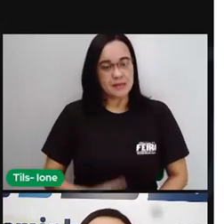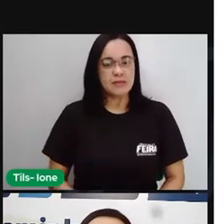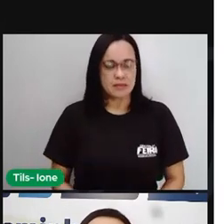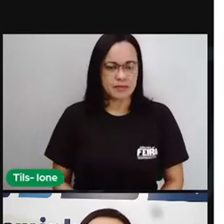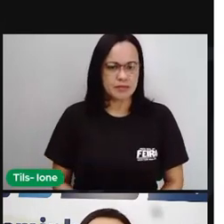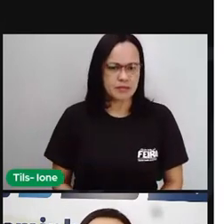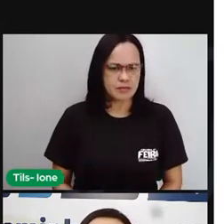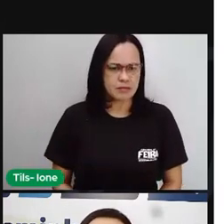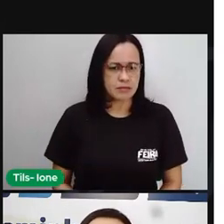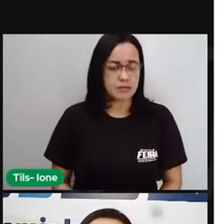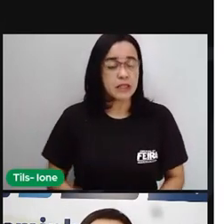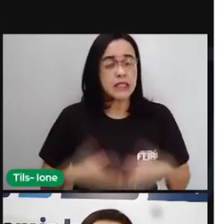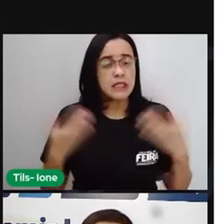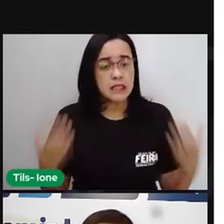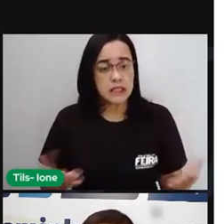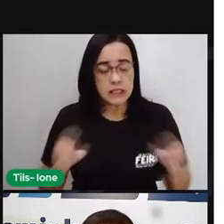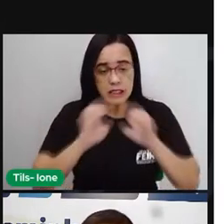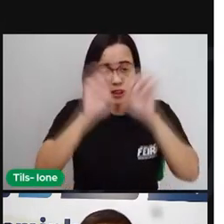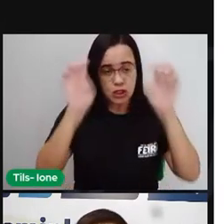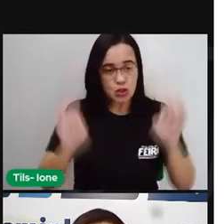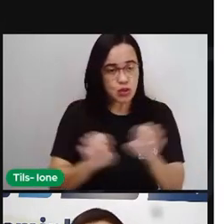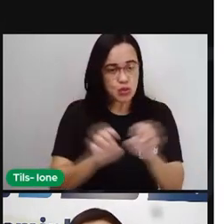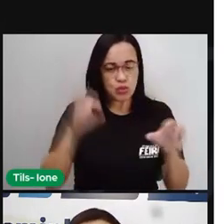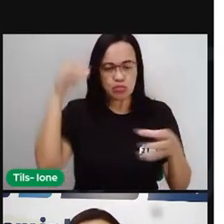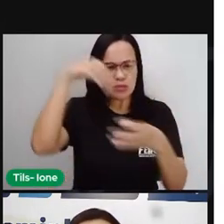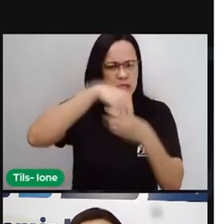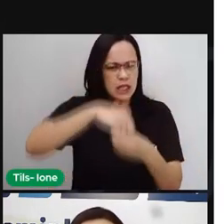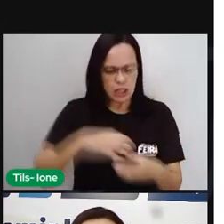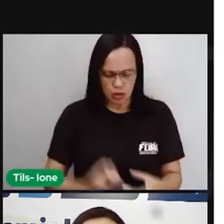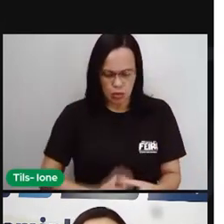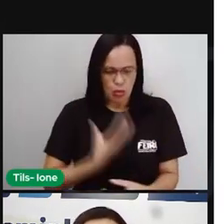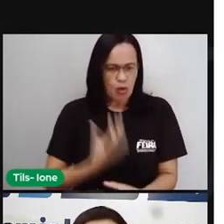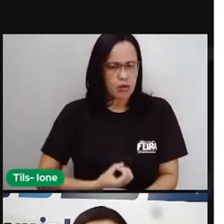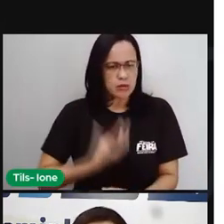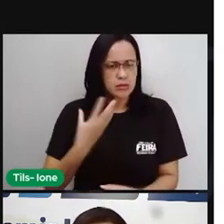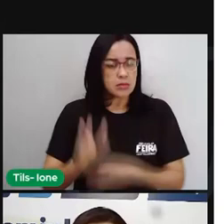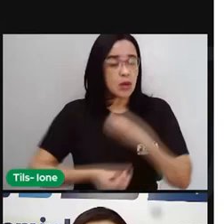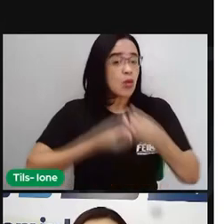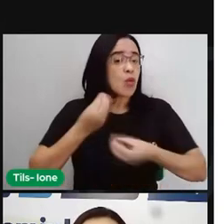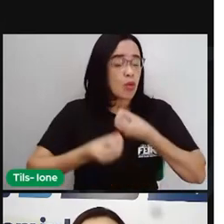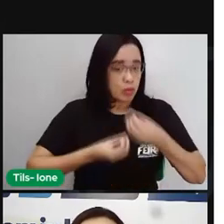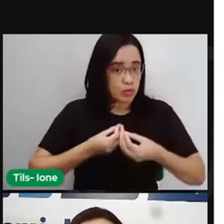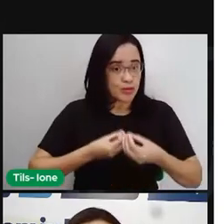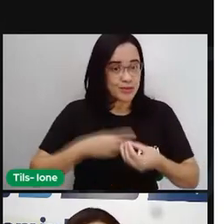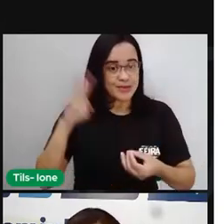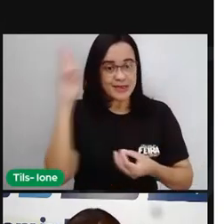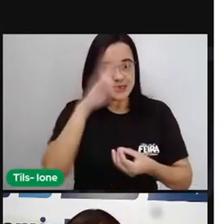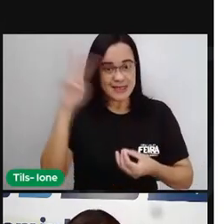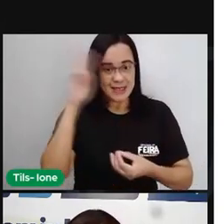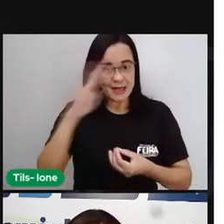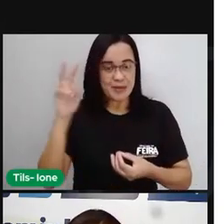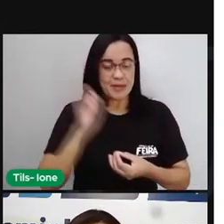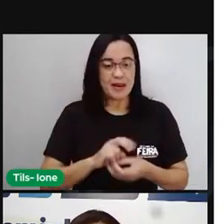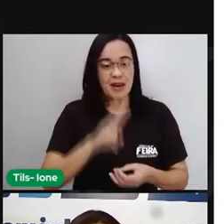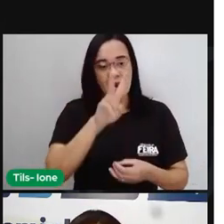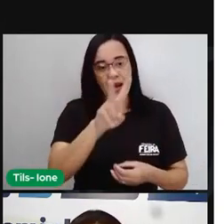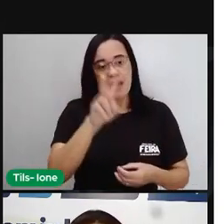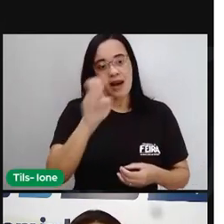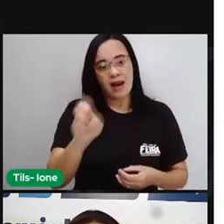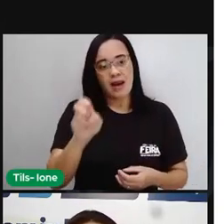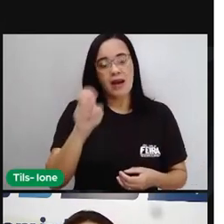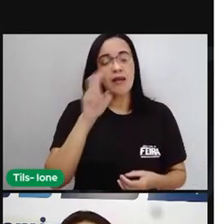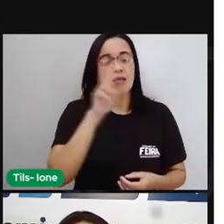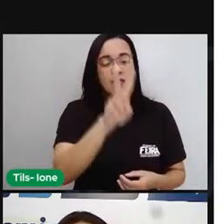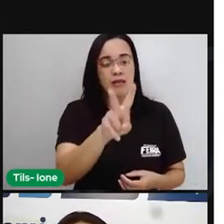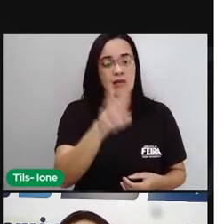Definir também a estrutura do poema. Lembra que a Pró falou que os versos se combinam e formam aí estrofes? A gente